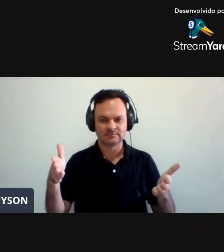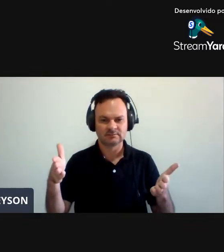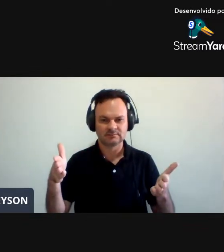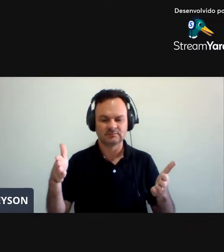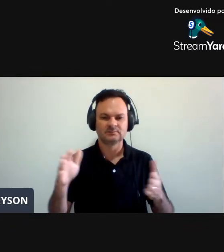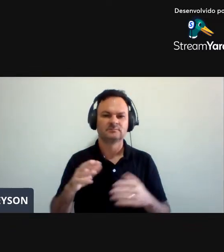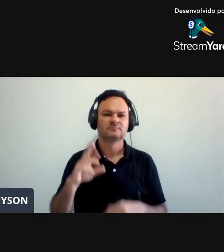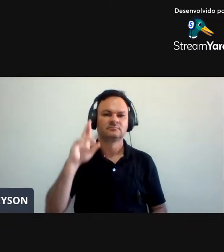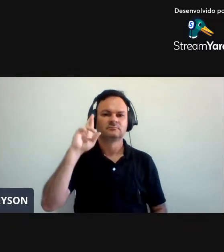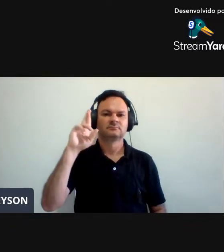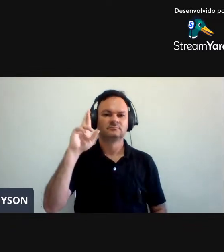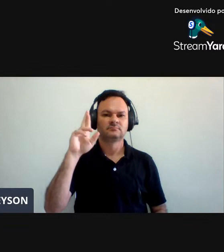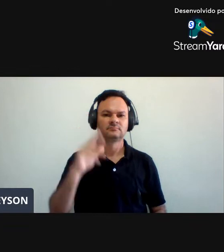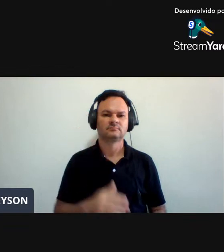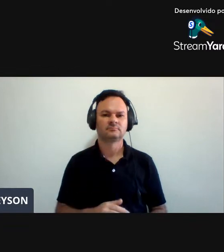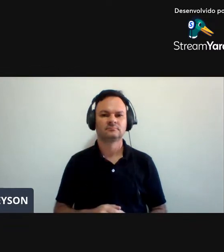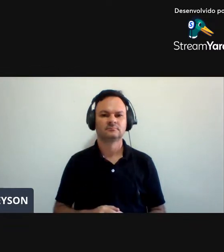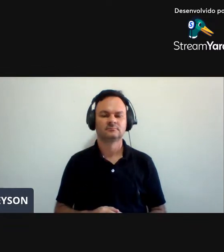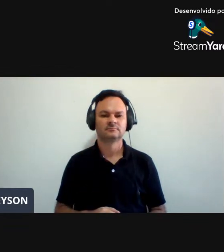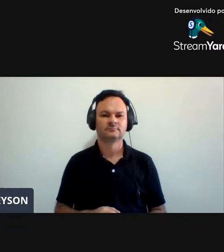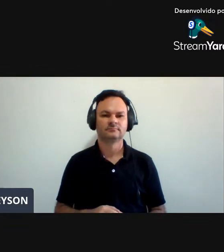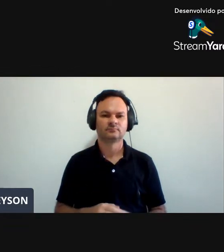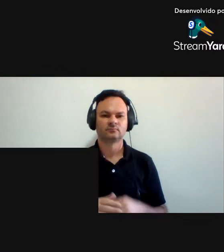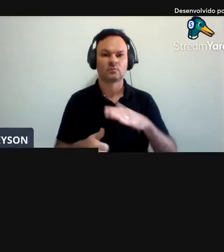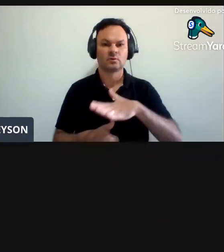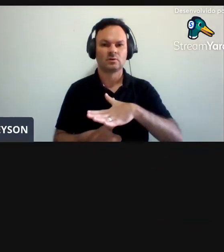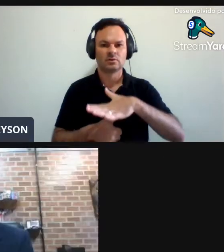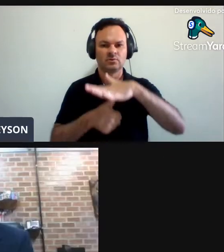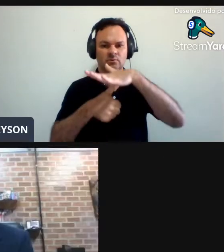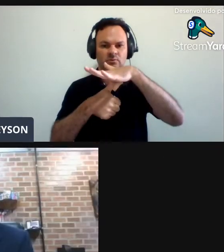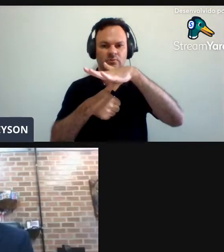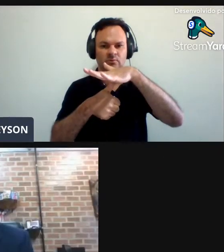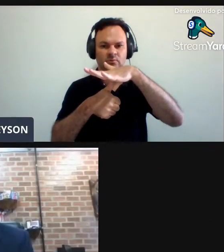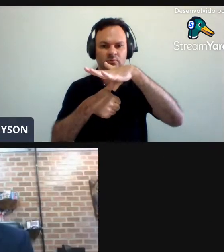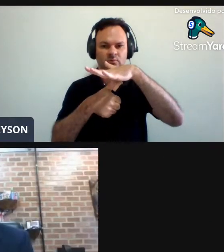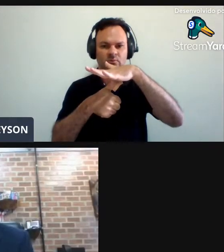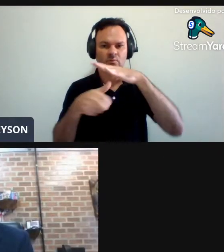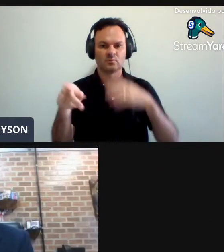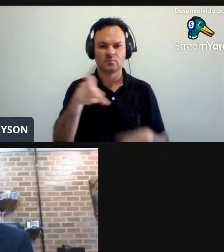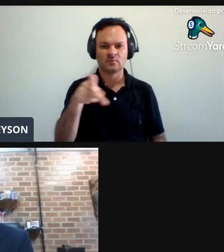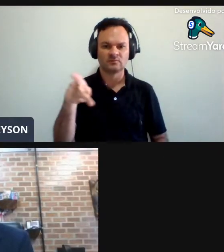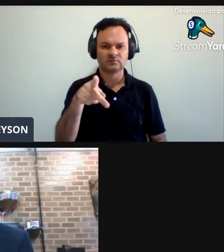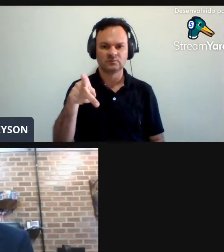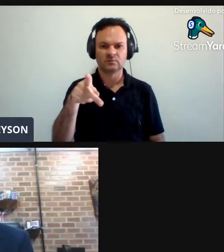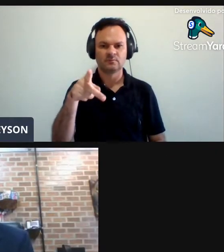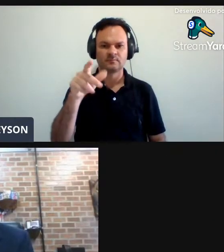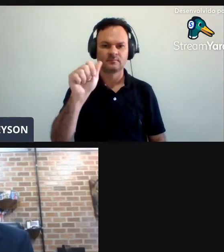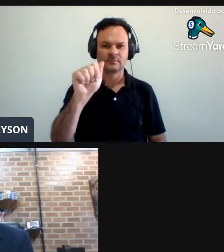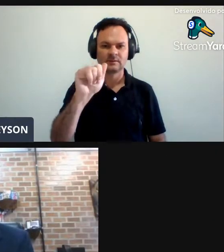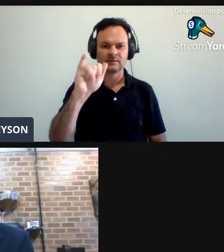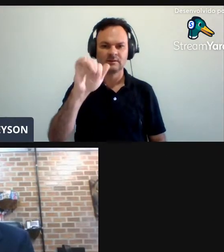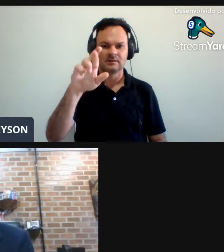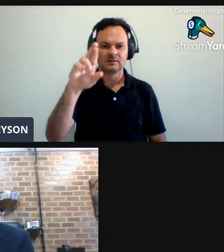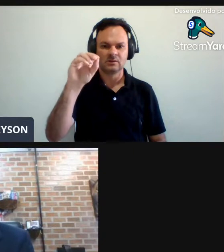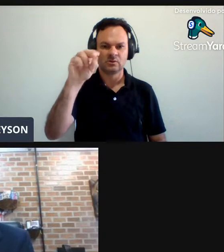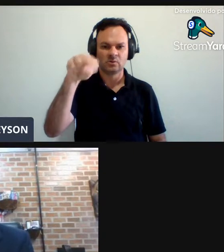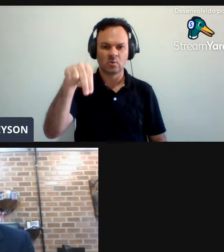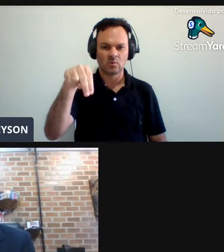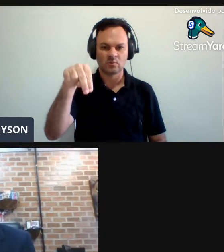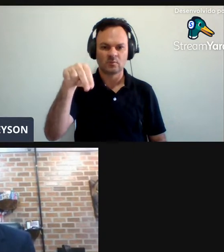da UFAP. O reitor, professor Ayrão Aparecido Silva de Mello.